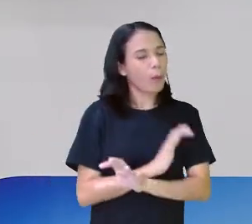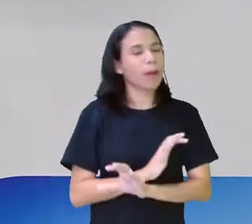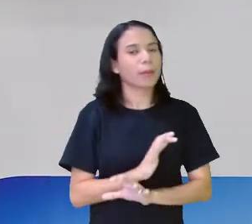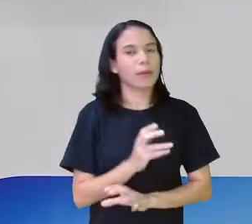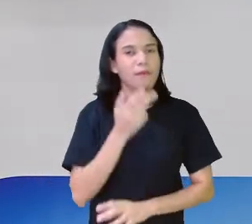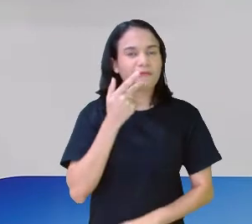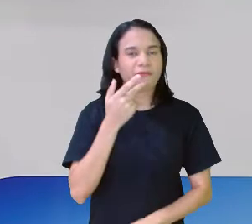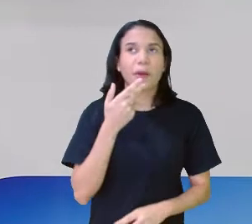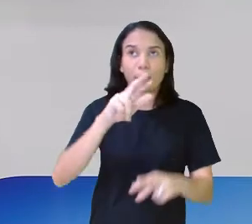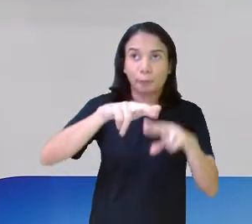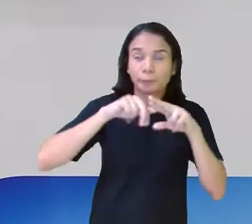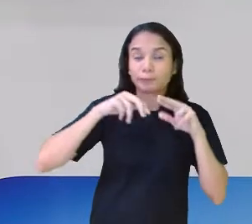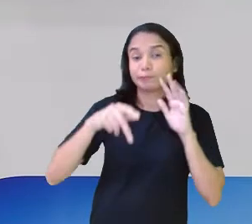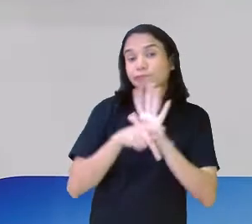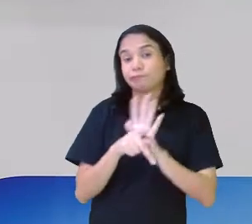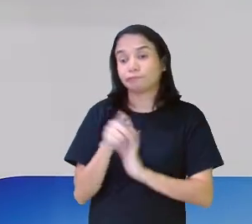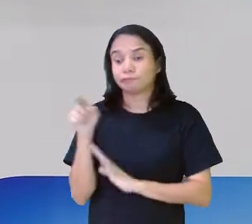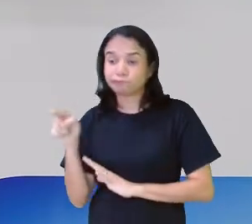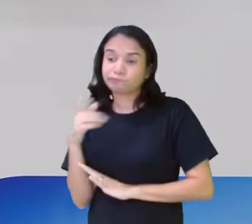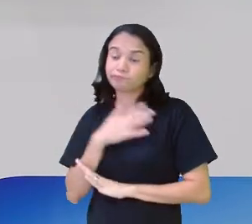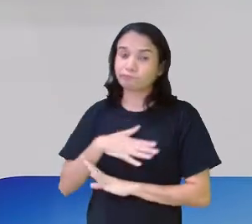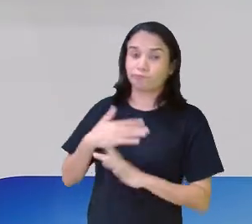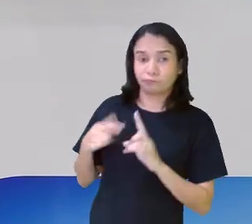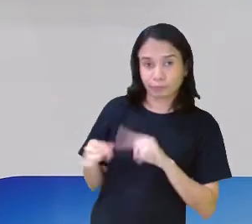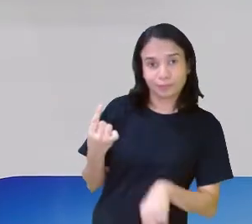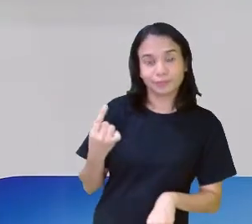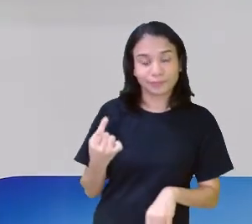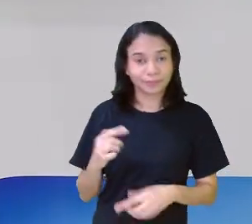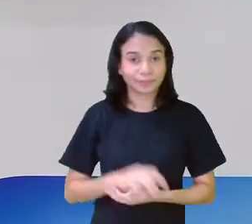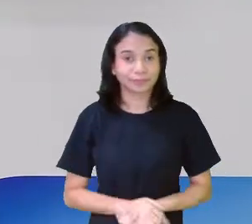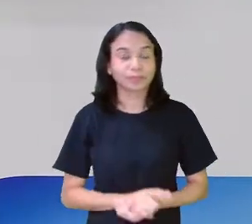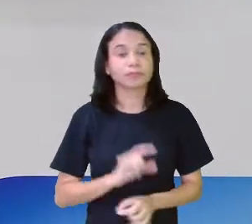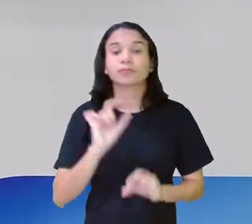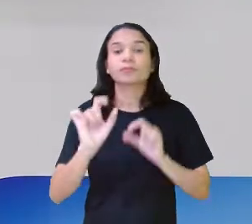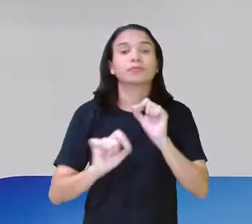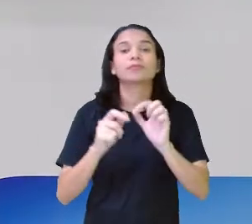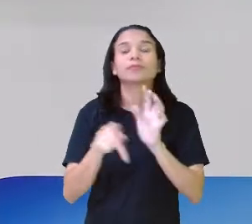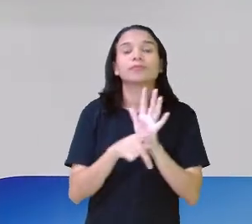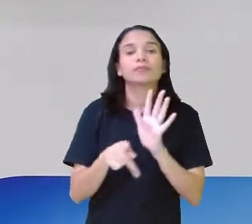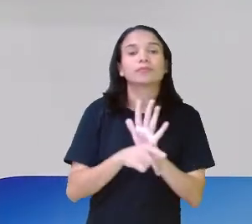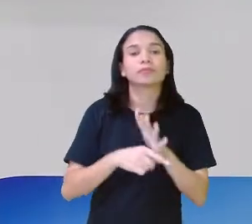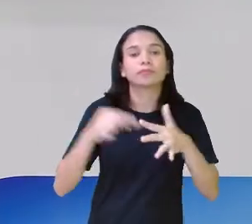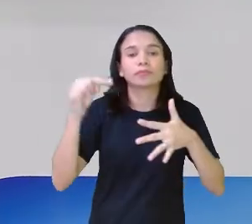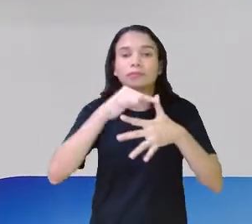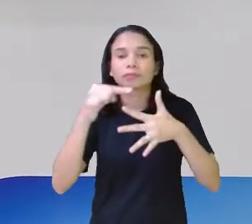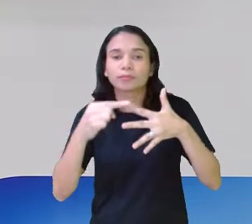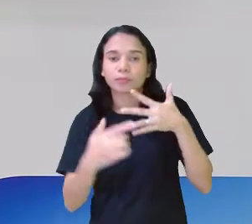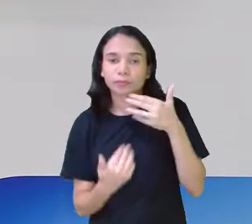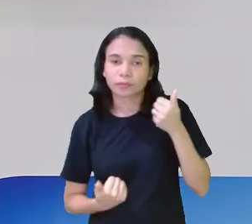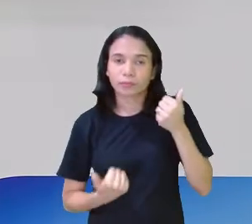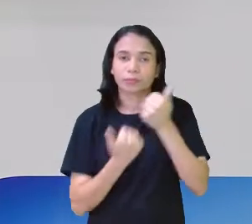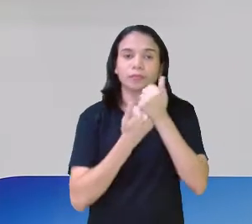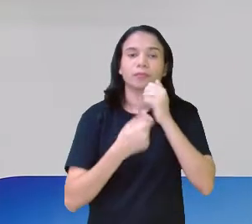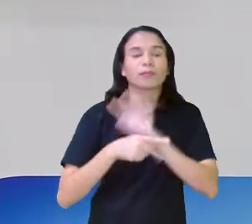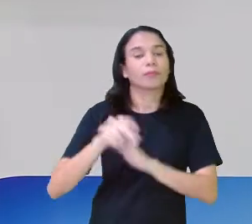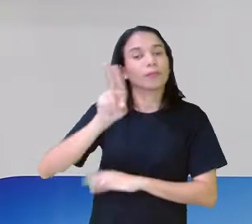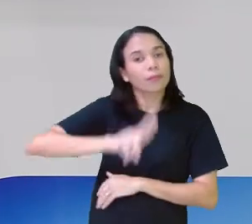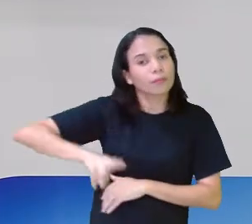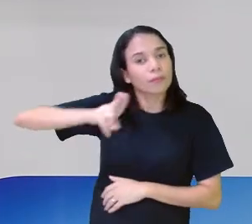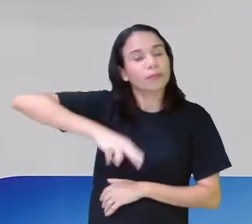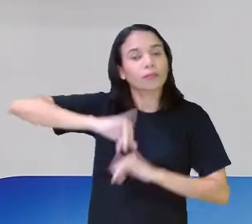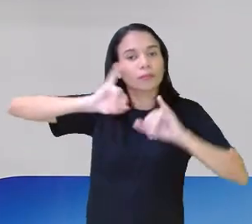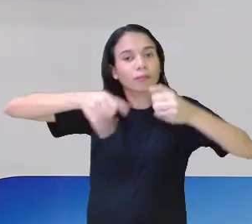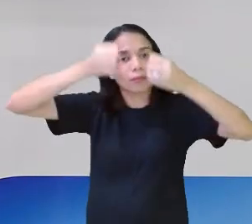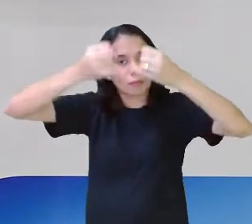vai dizer ali o porquê. Ele ou ela gostou sim ou não. Então, quais argumentos foram utilizados para justificar a